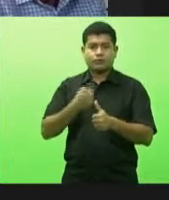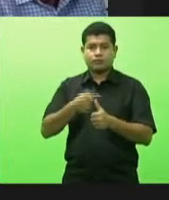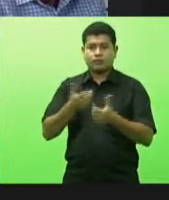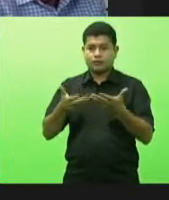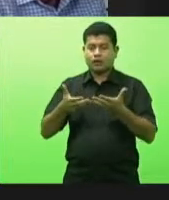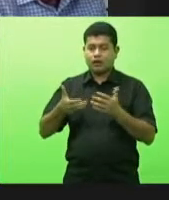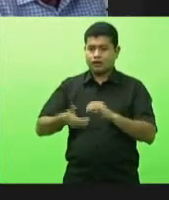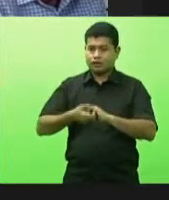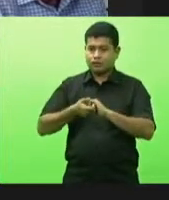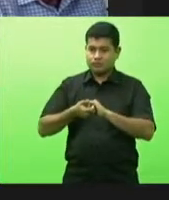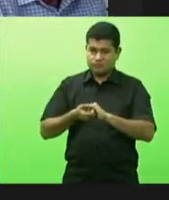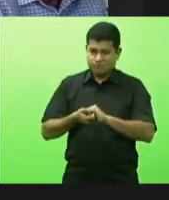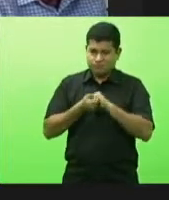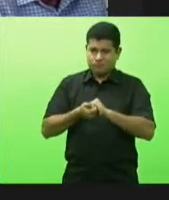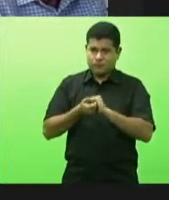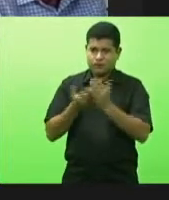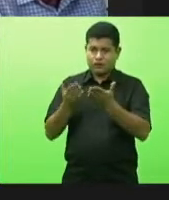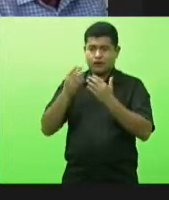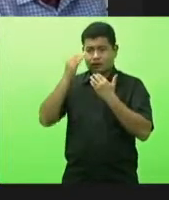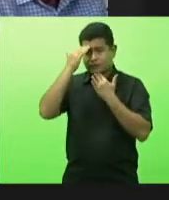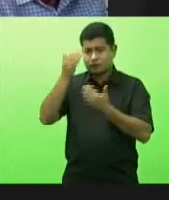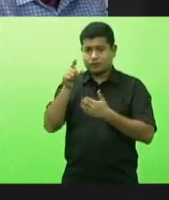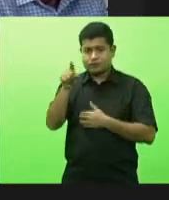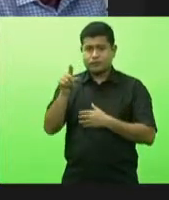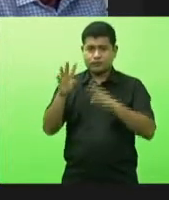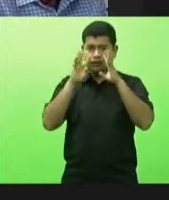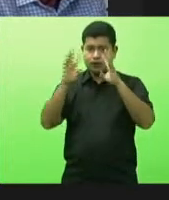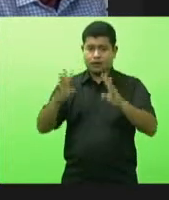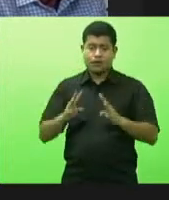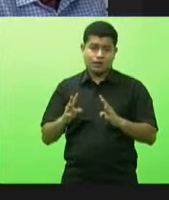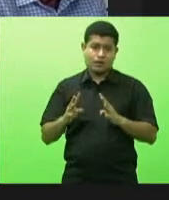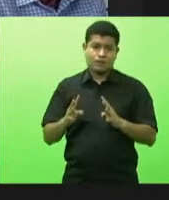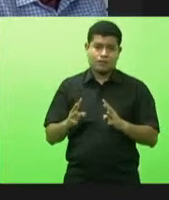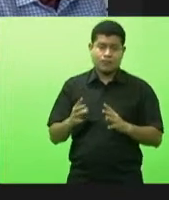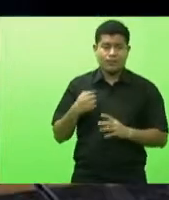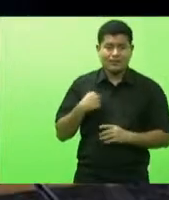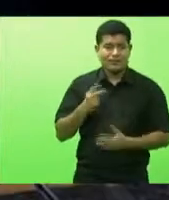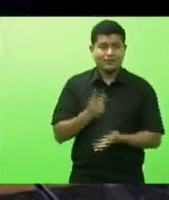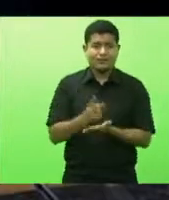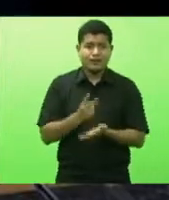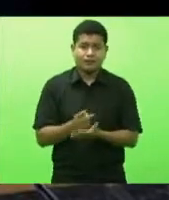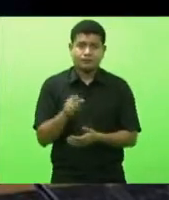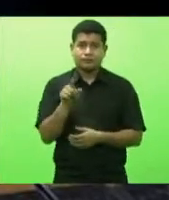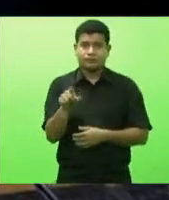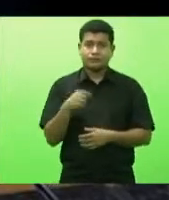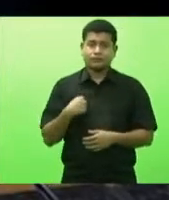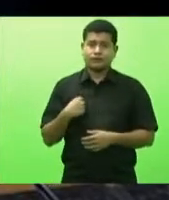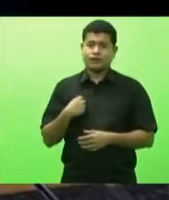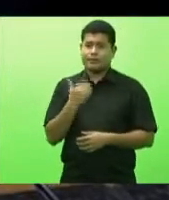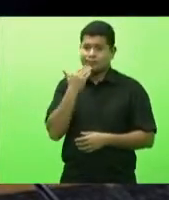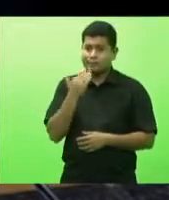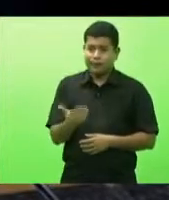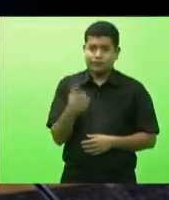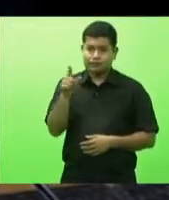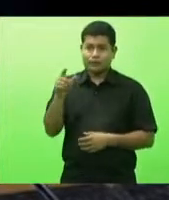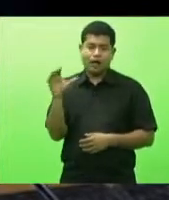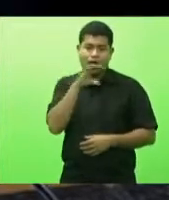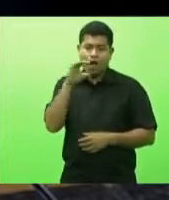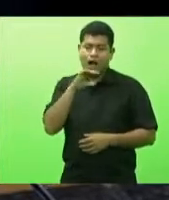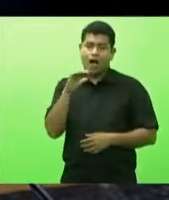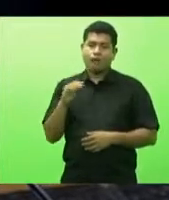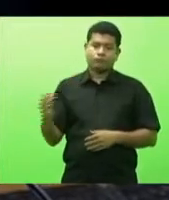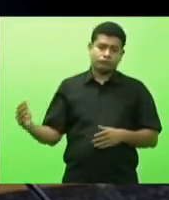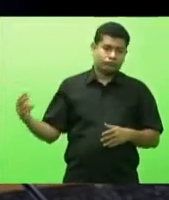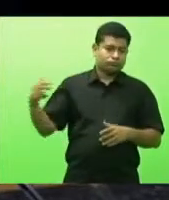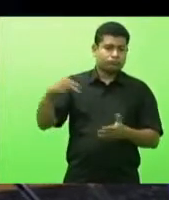atenção sempre que estamos solicitamos o senhor nos dá um retorno muito rápido foi